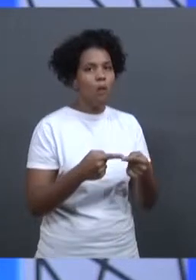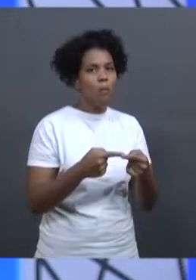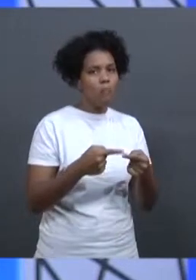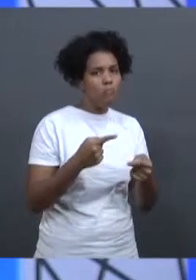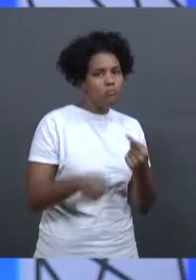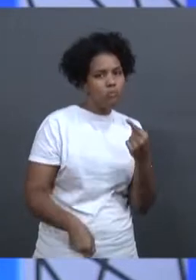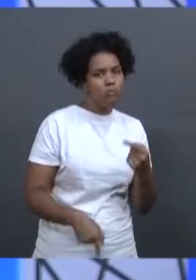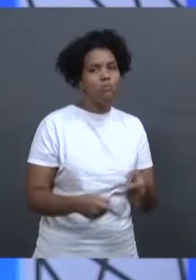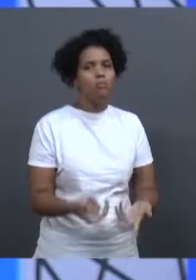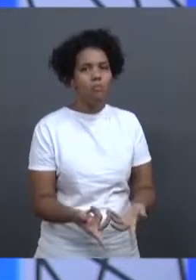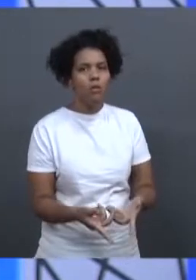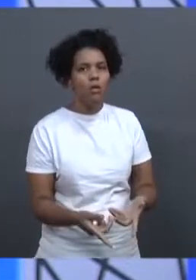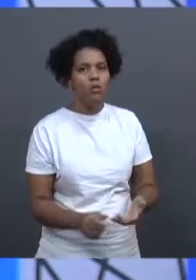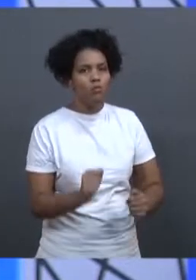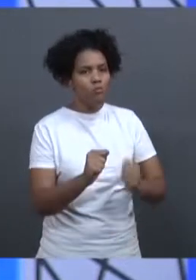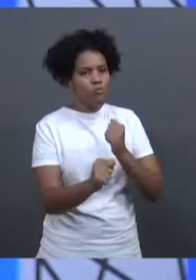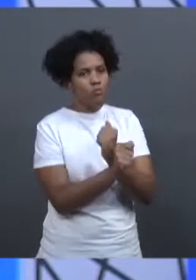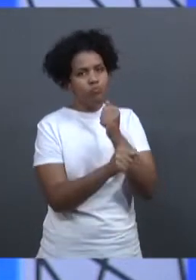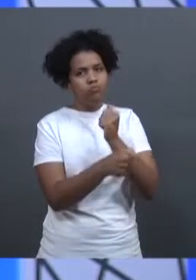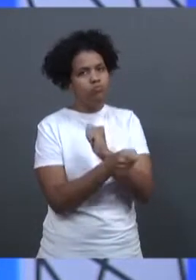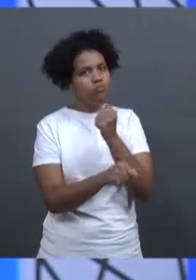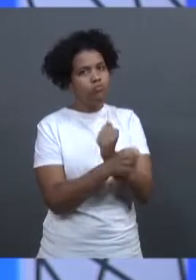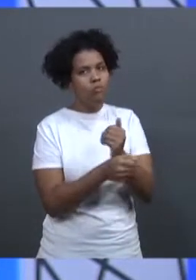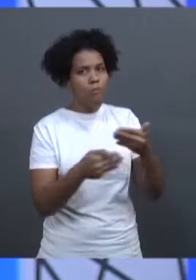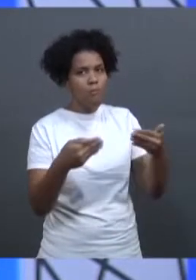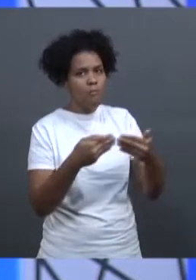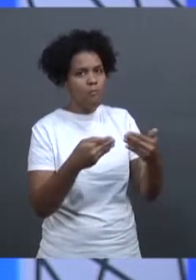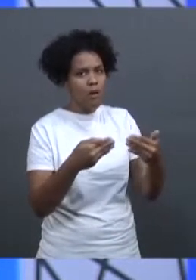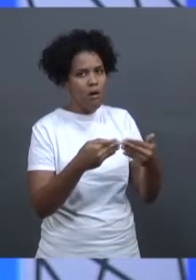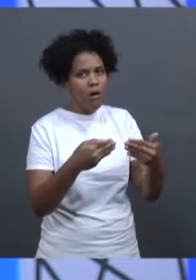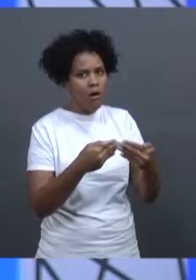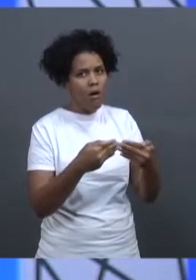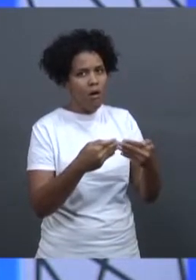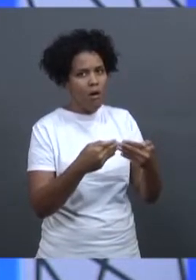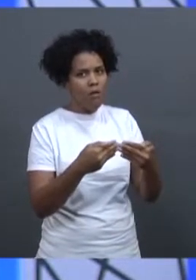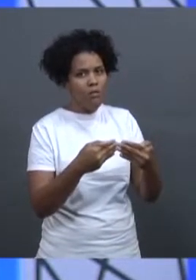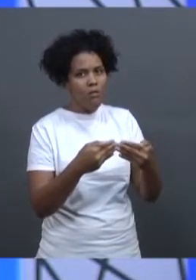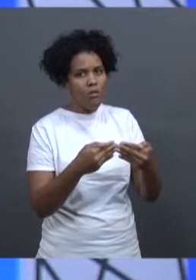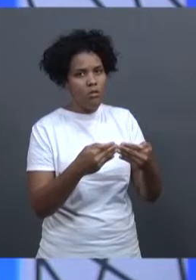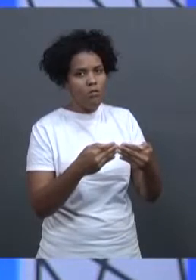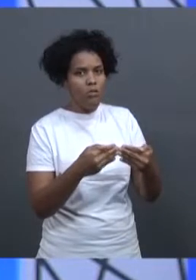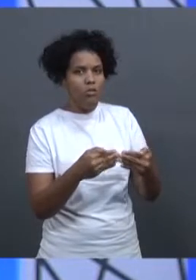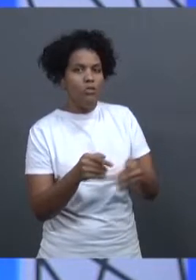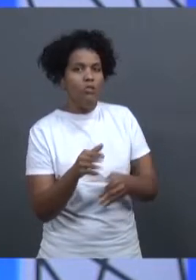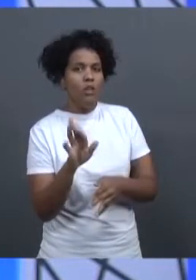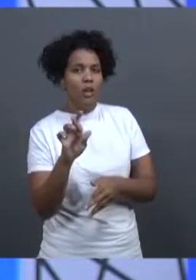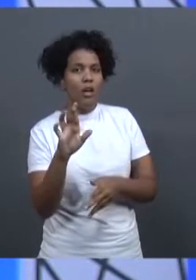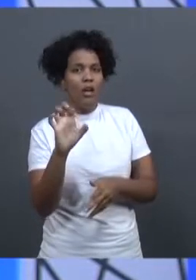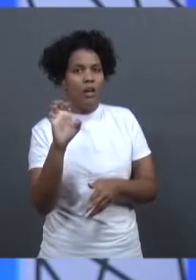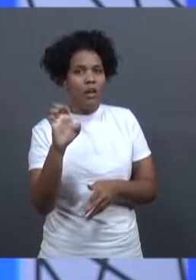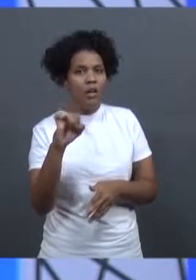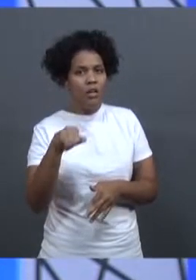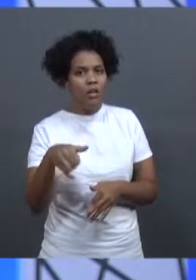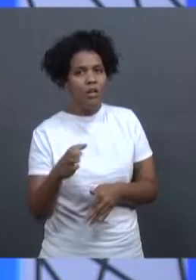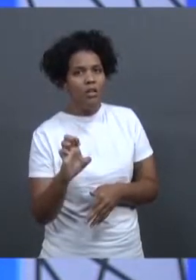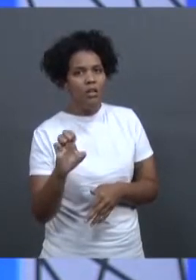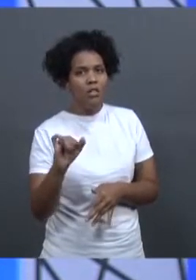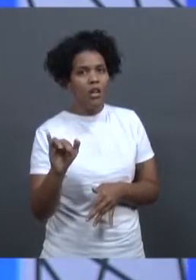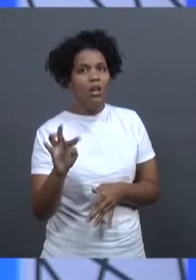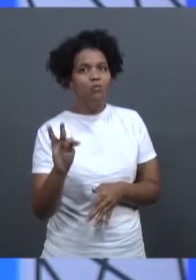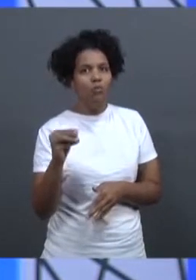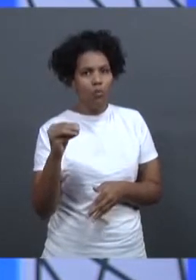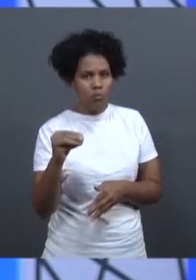autorização de construção de barragens de rejeito amontante, que é o caso de Fundão e de